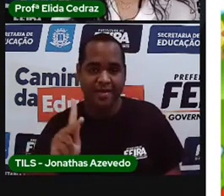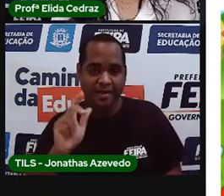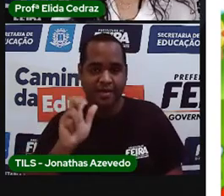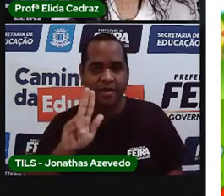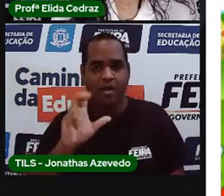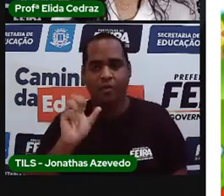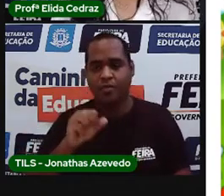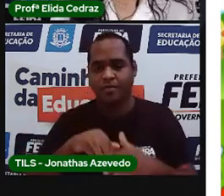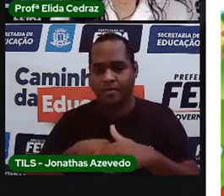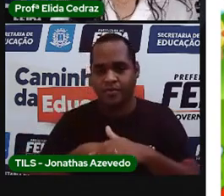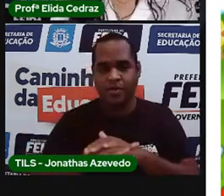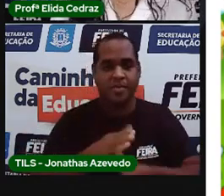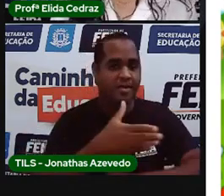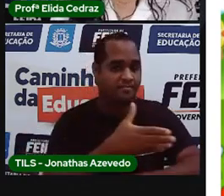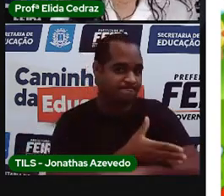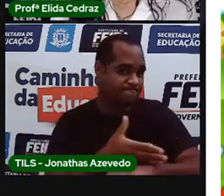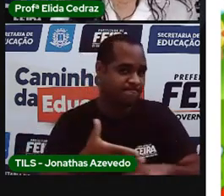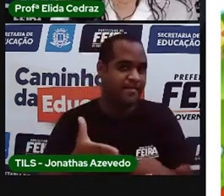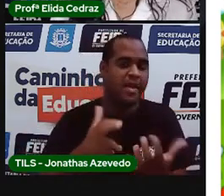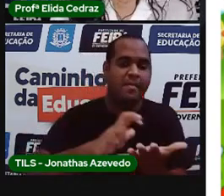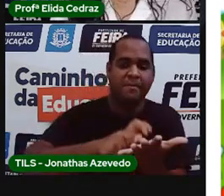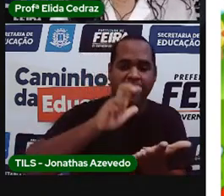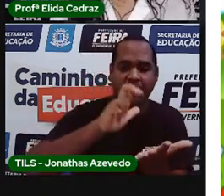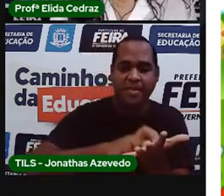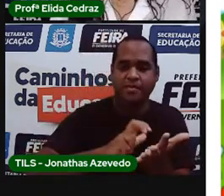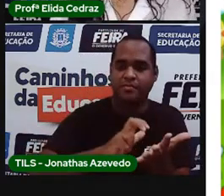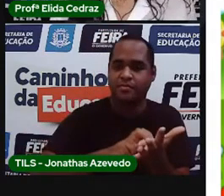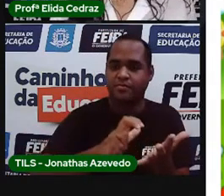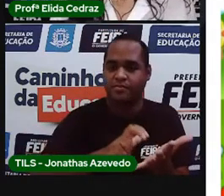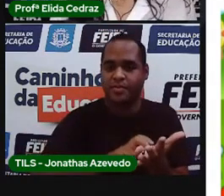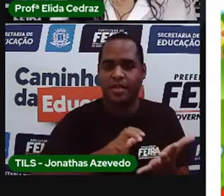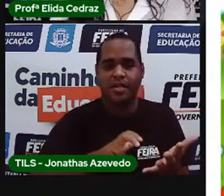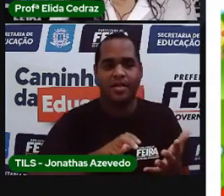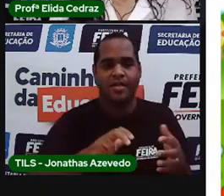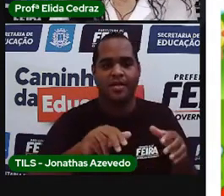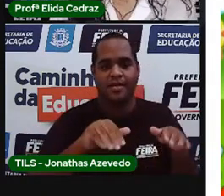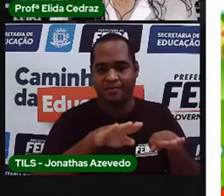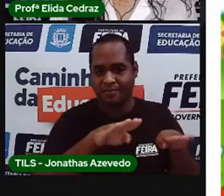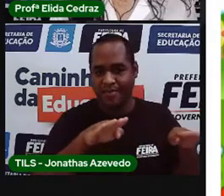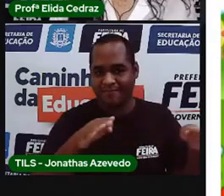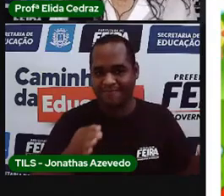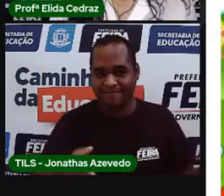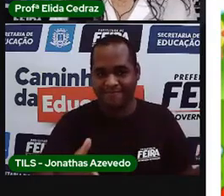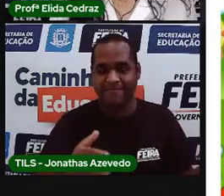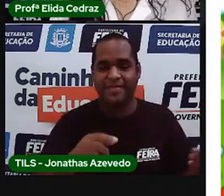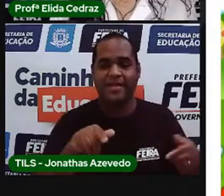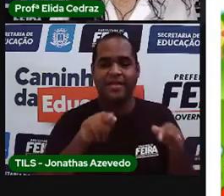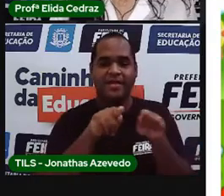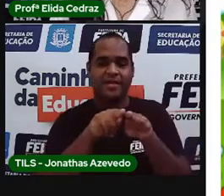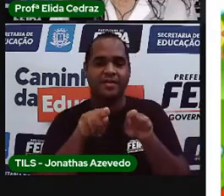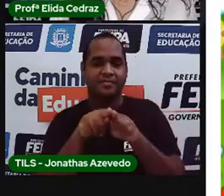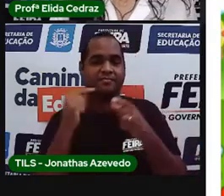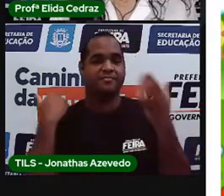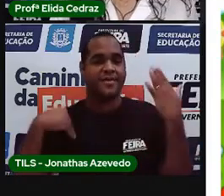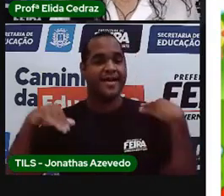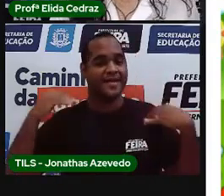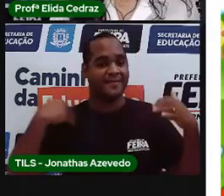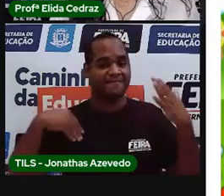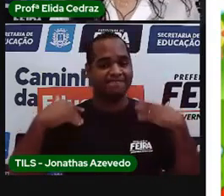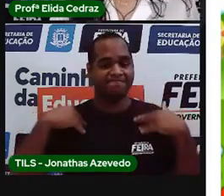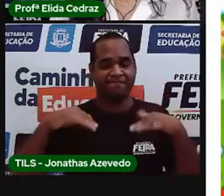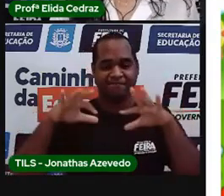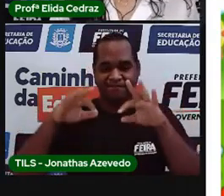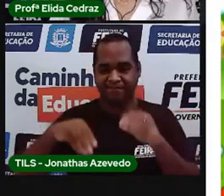o costume de tomar café da manhã na mesinha do quintal e passear no fim da tarde